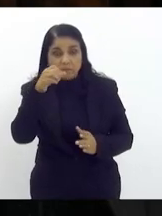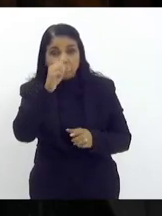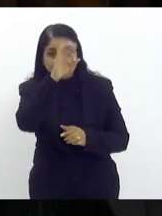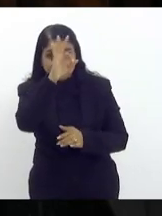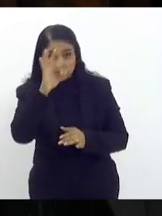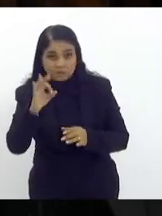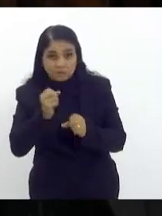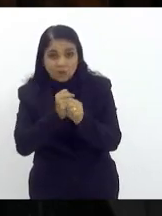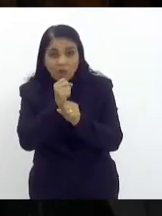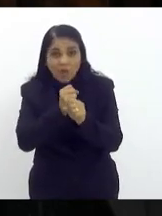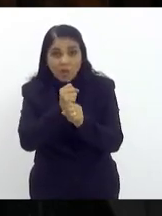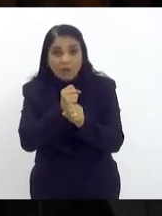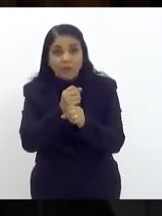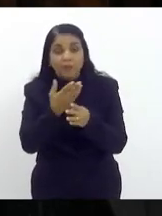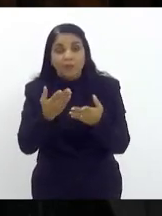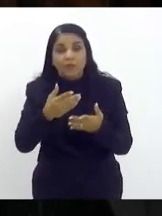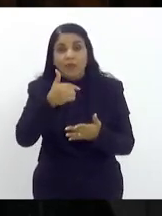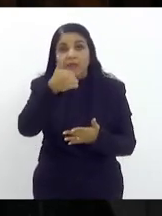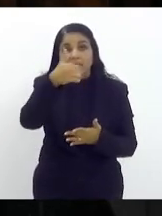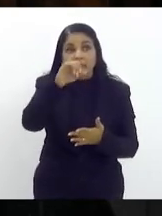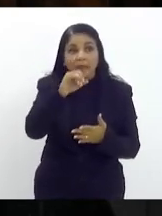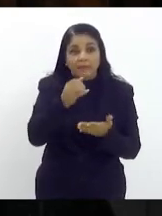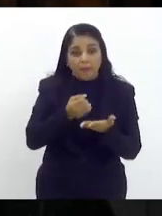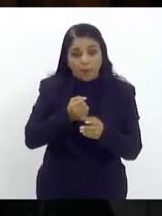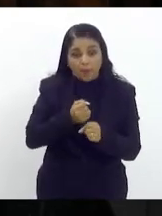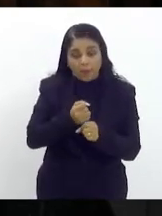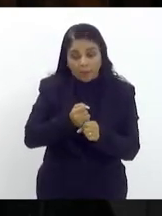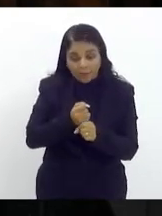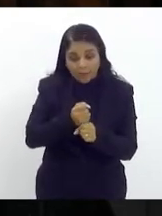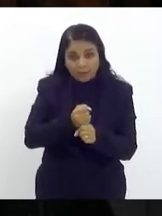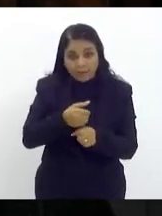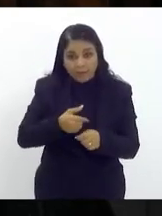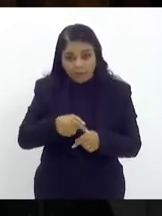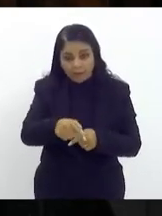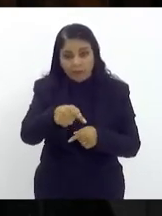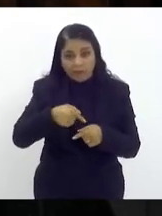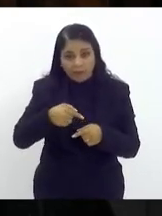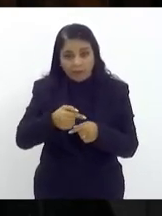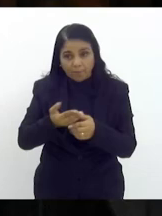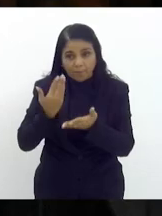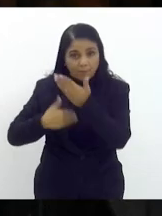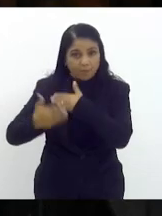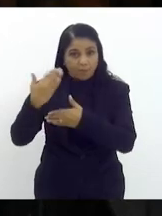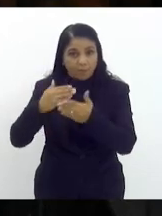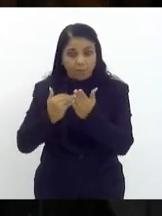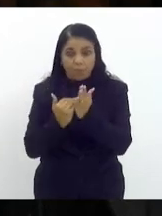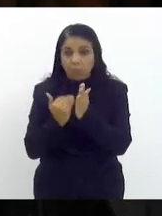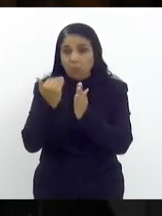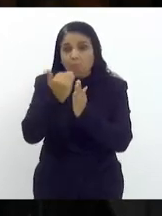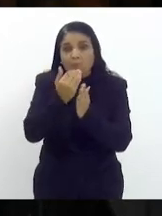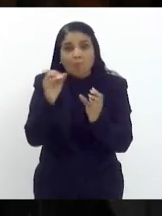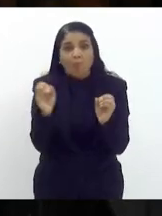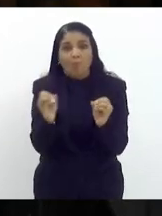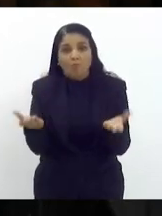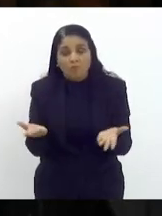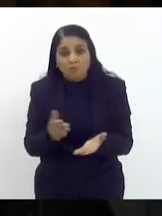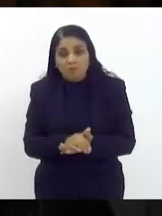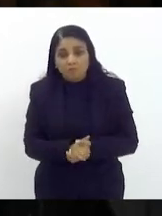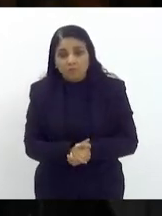crescemos nada decrescemos como é que podemos pagar